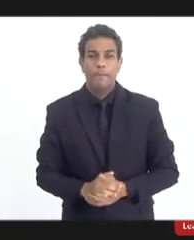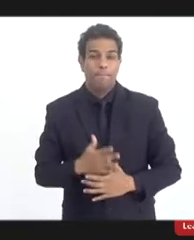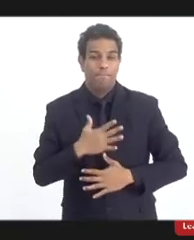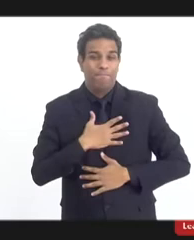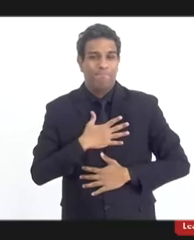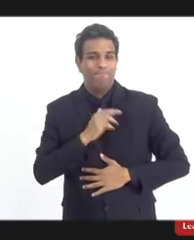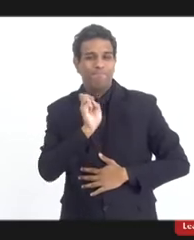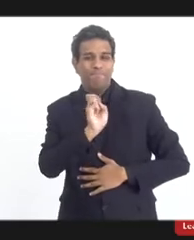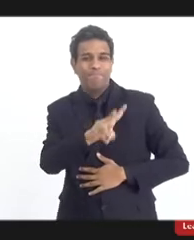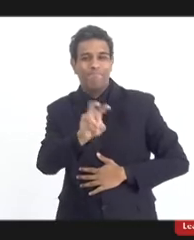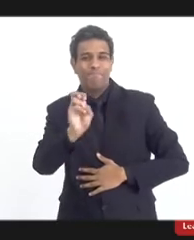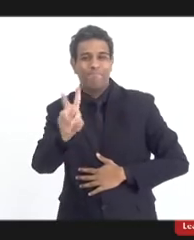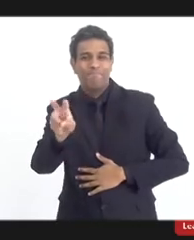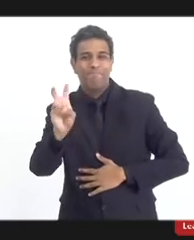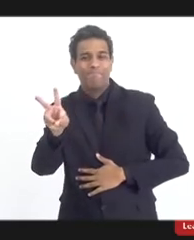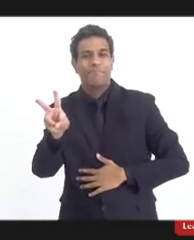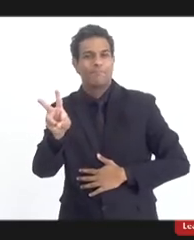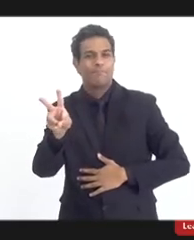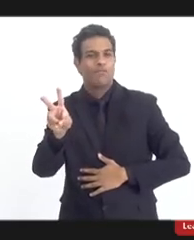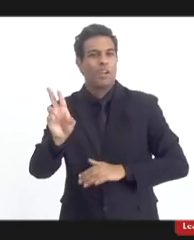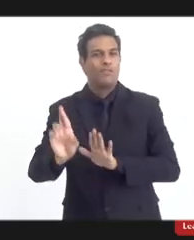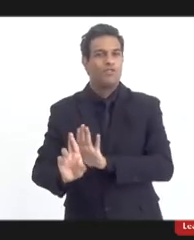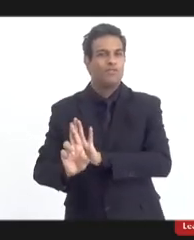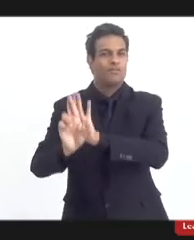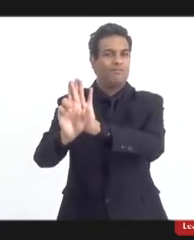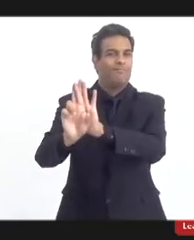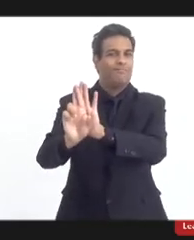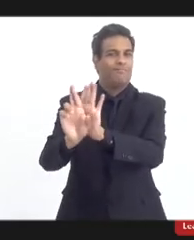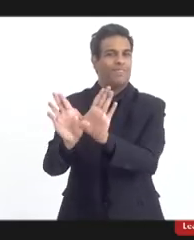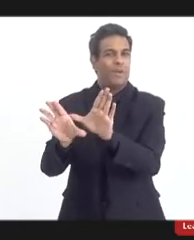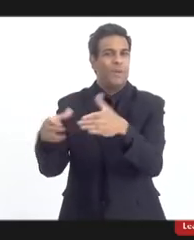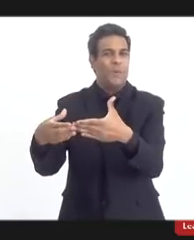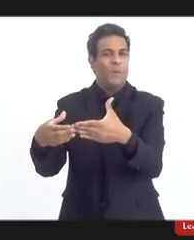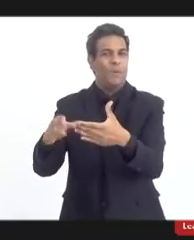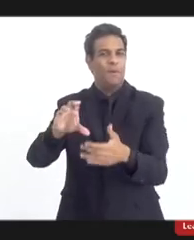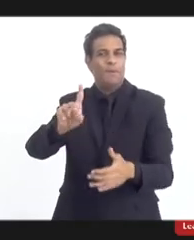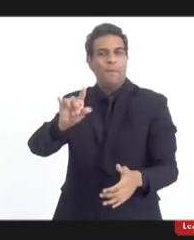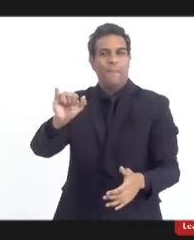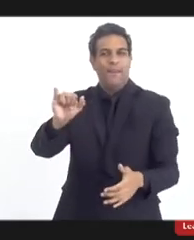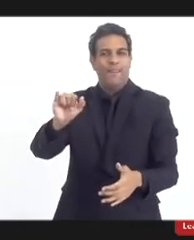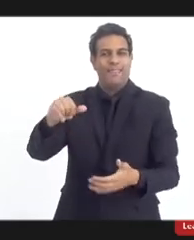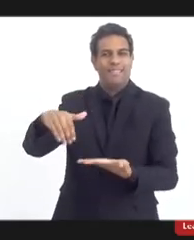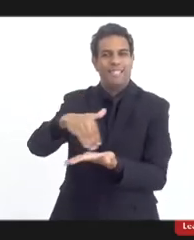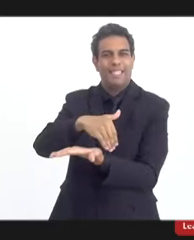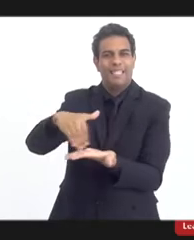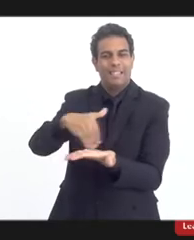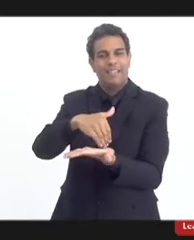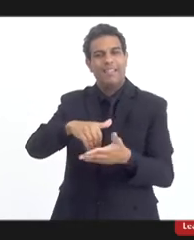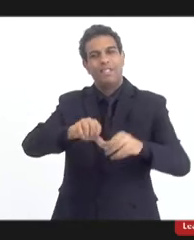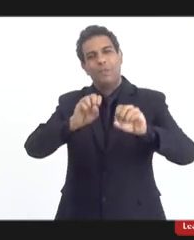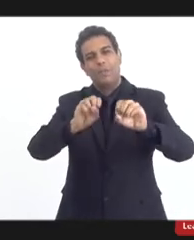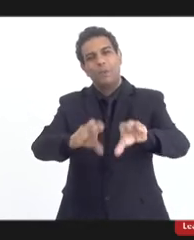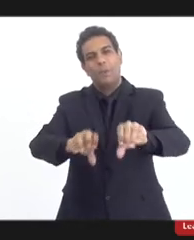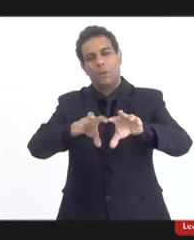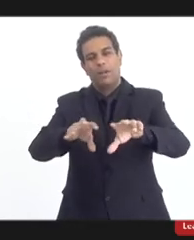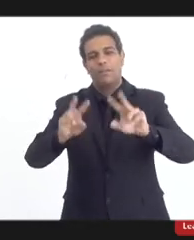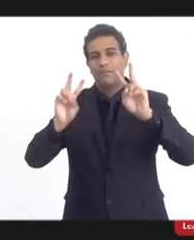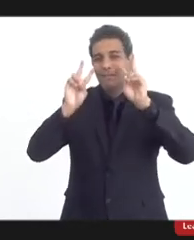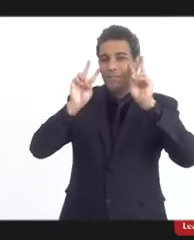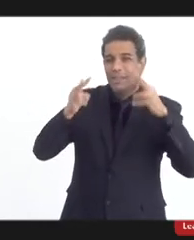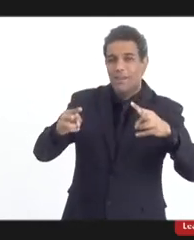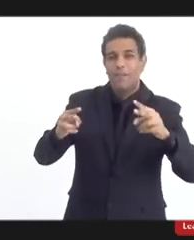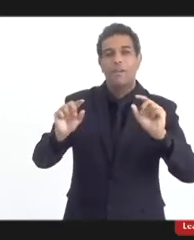alegra saber que há uma representante da Secretaria de Educação aqui, porque eu entendo